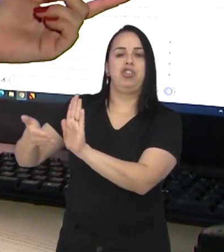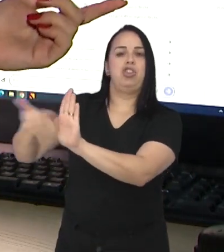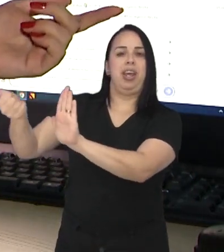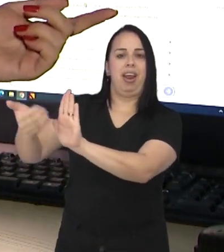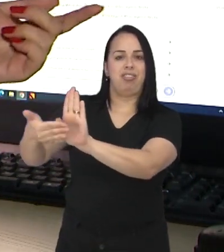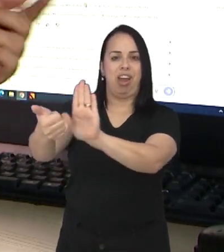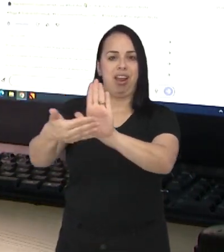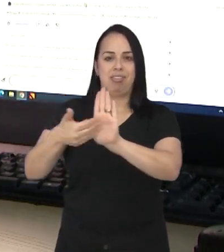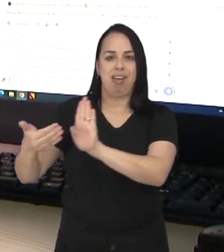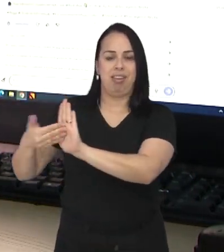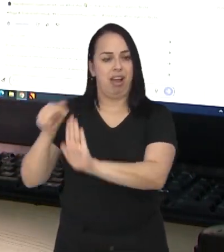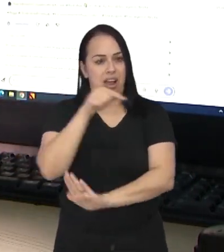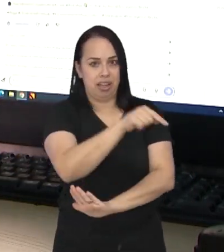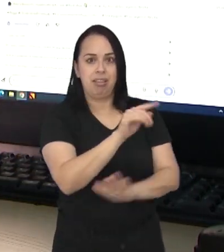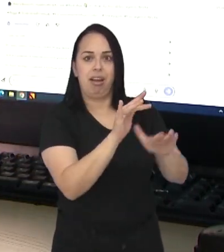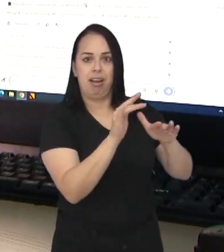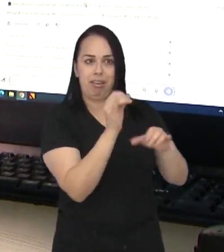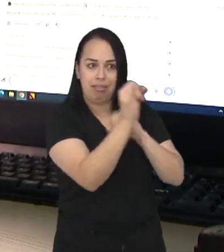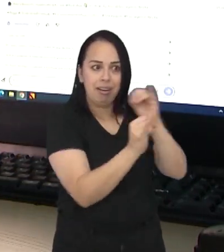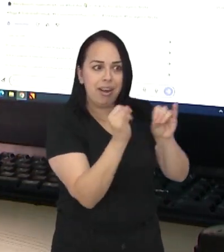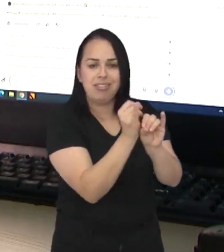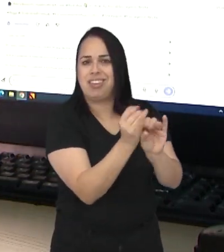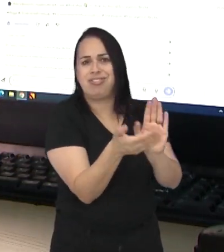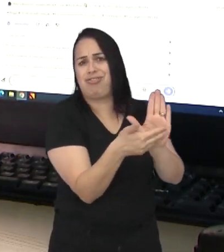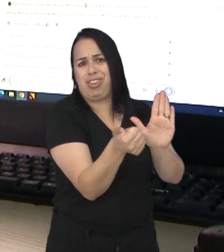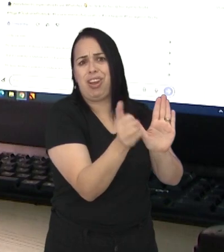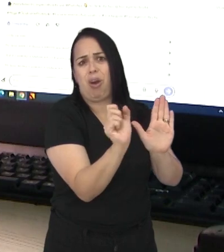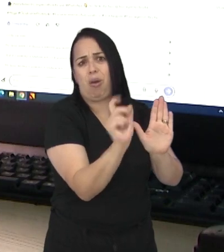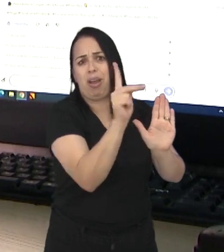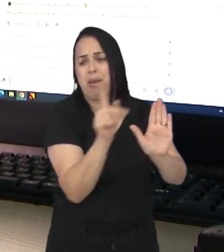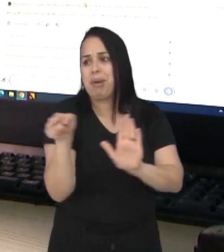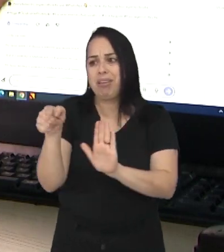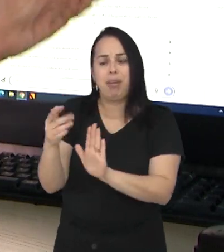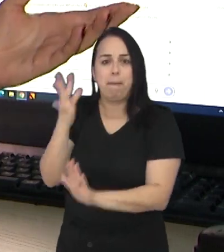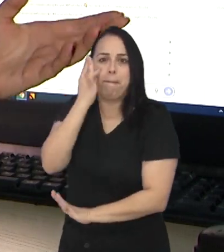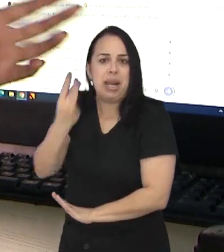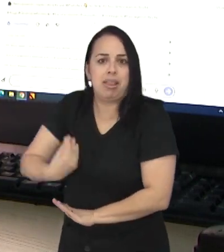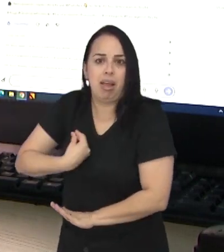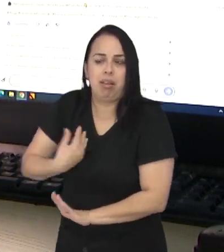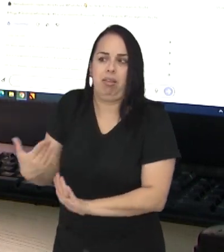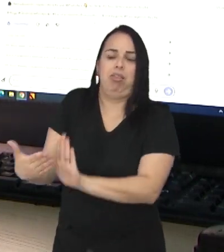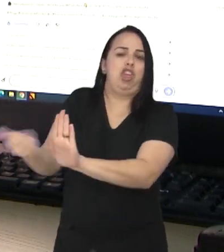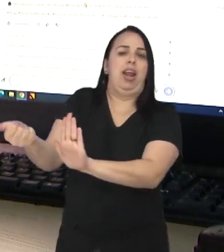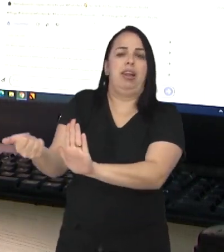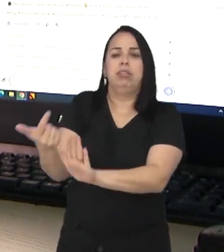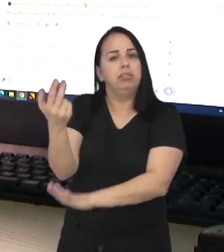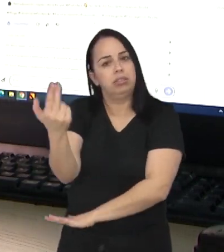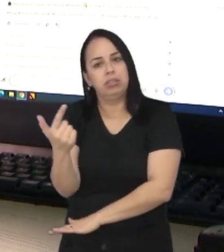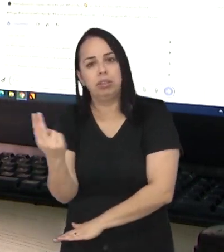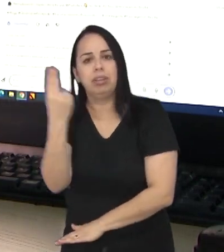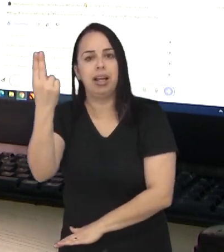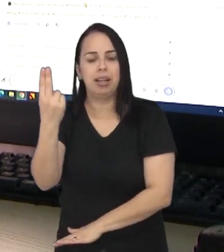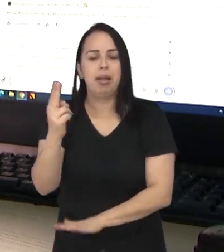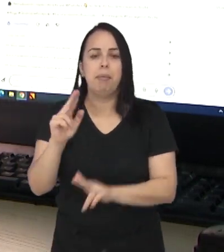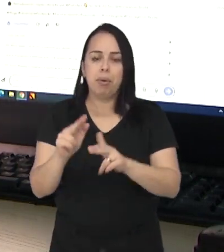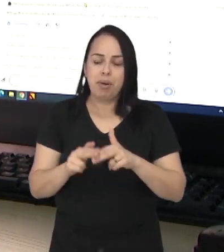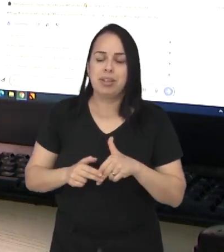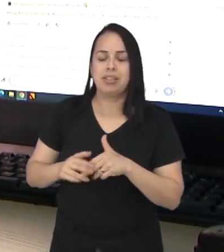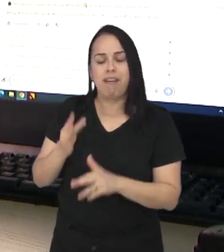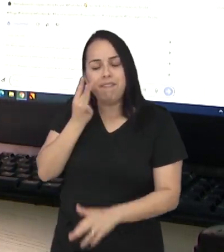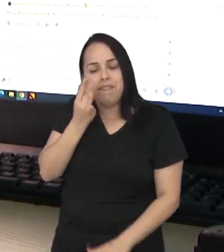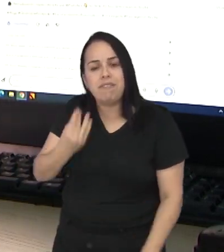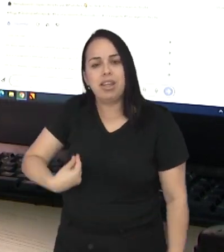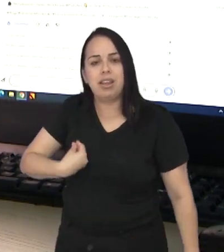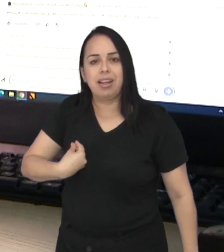hatear a pessoa, igual a gente faz o hate pela internet. A gente vai discordar, mas a gente vai ter passimônia. Então, eu acho que